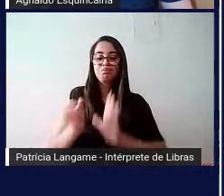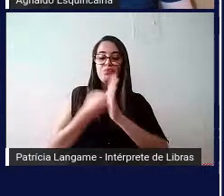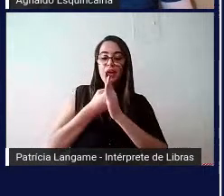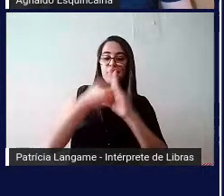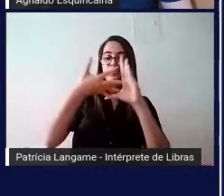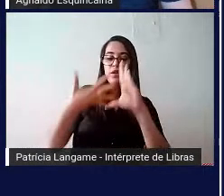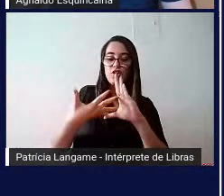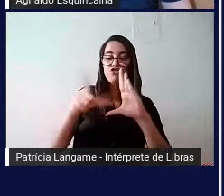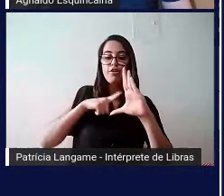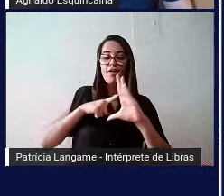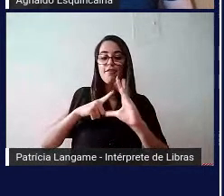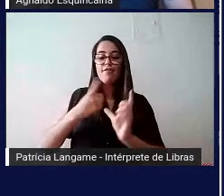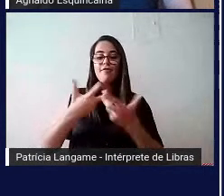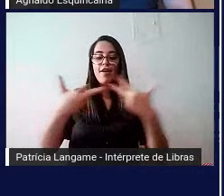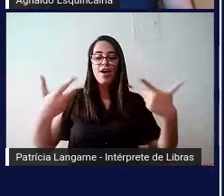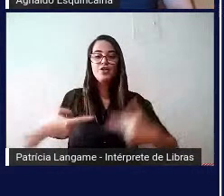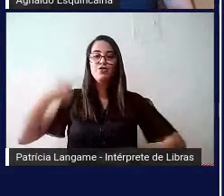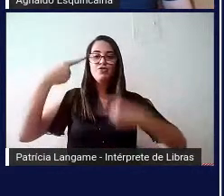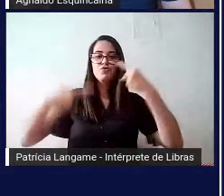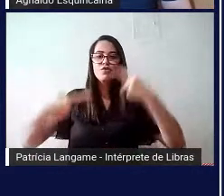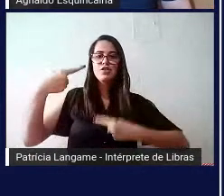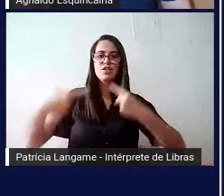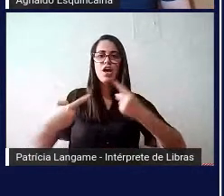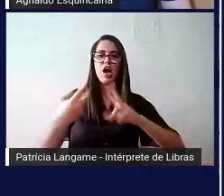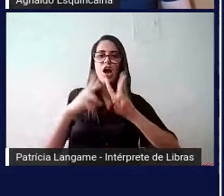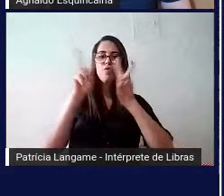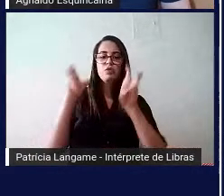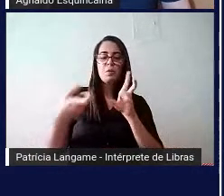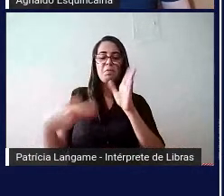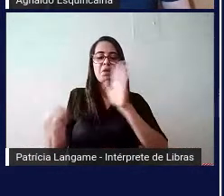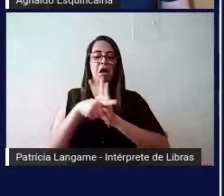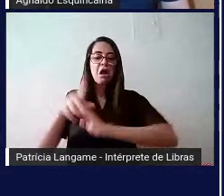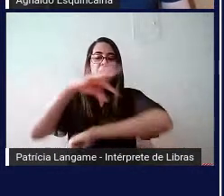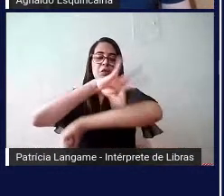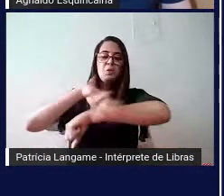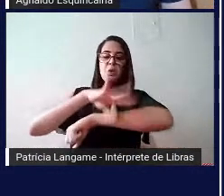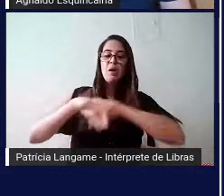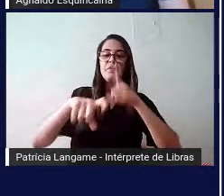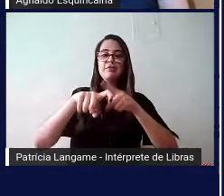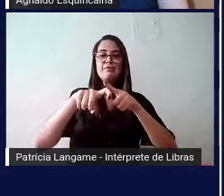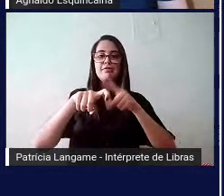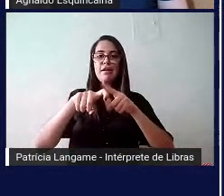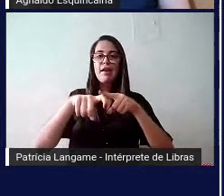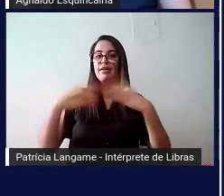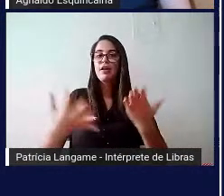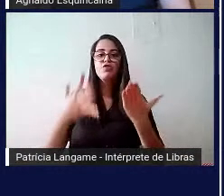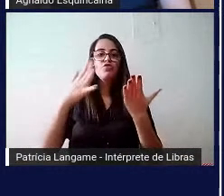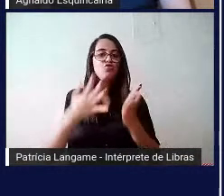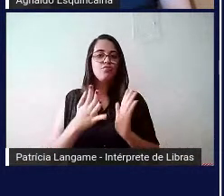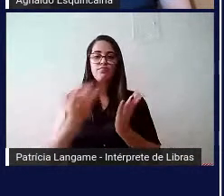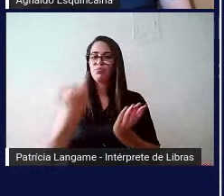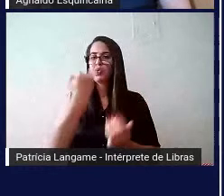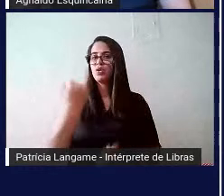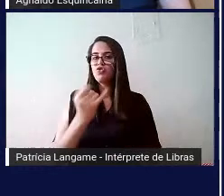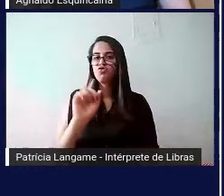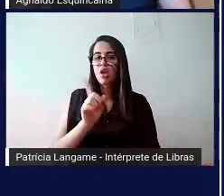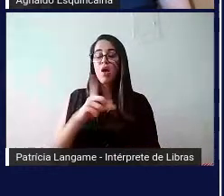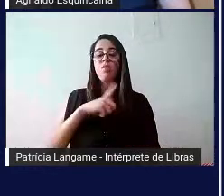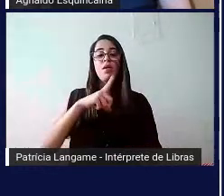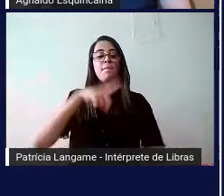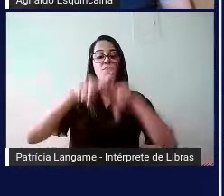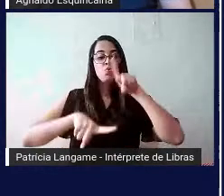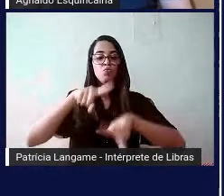tem muita discussão se é do design, se é da arquitetura, se é da medicina, mas isso não nos importa aqui. que engloba produtos,